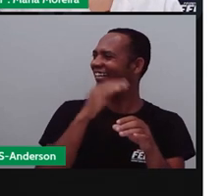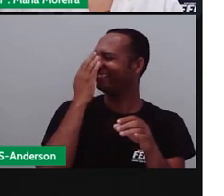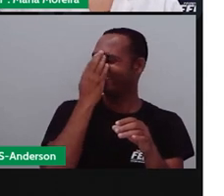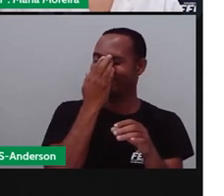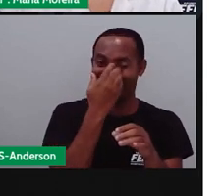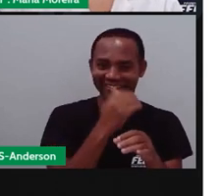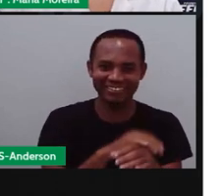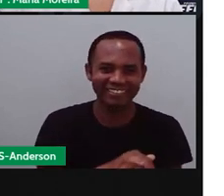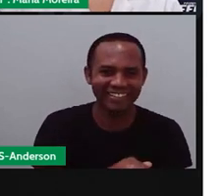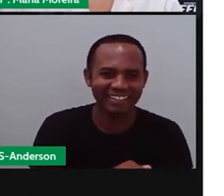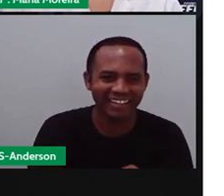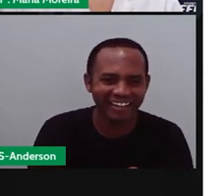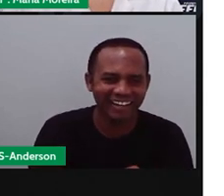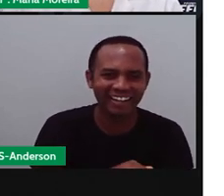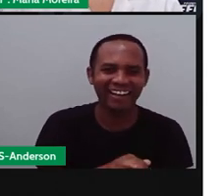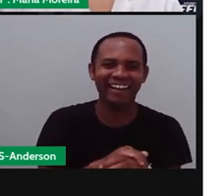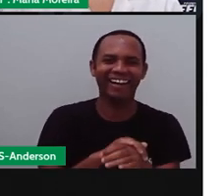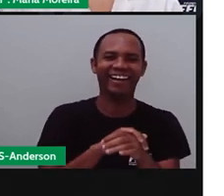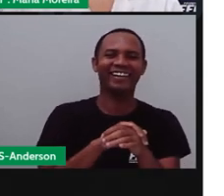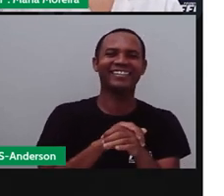Tá parecendo um coco mesmo.